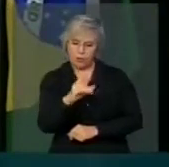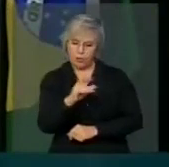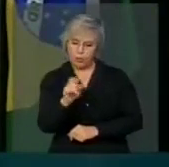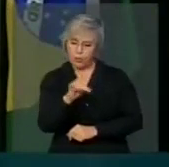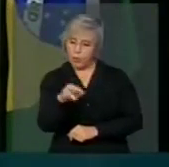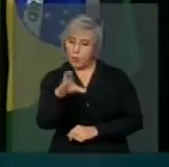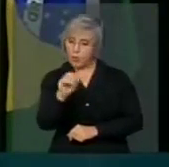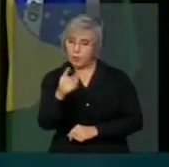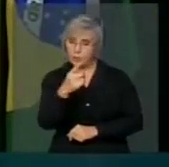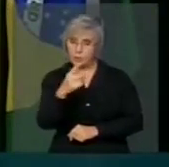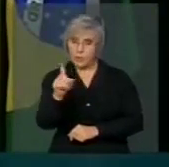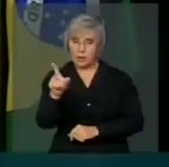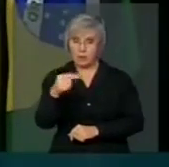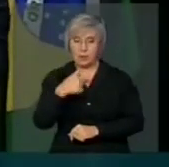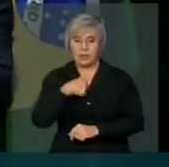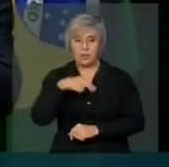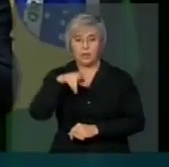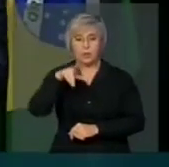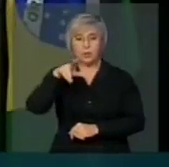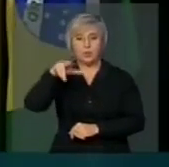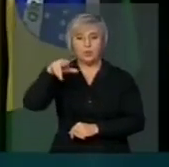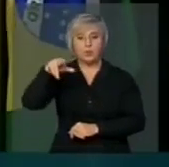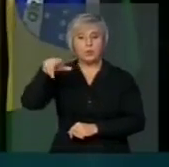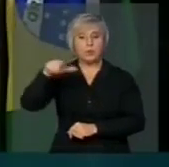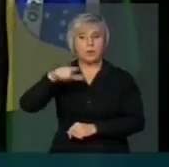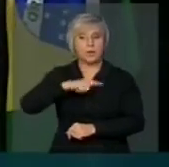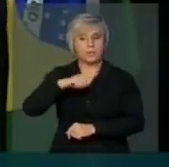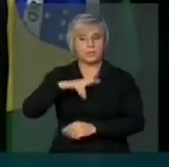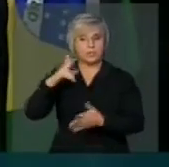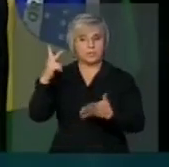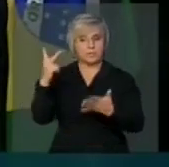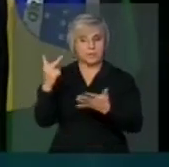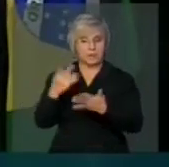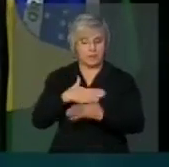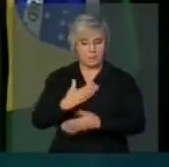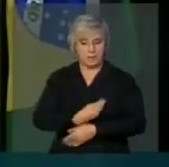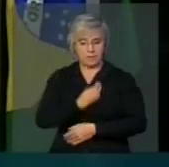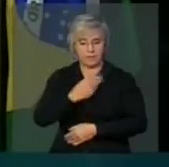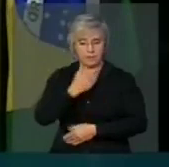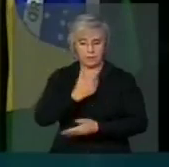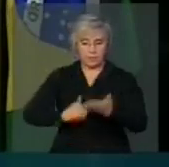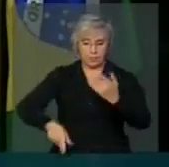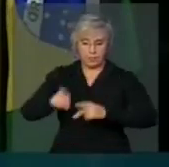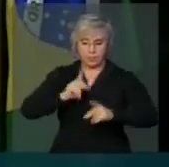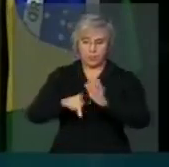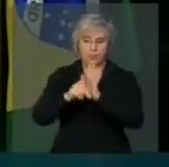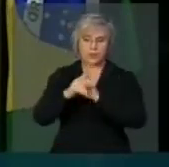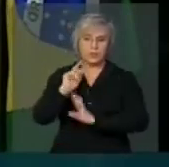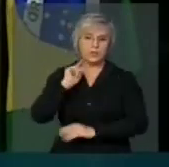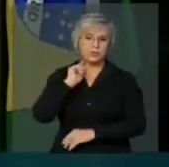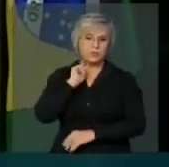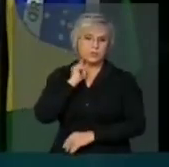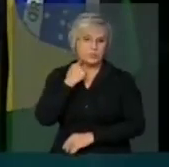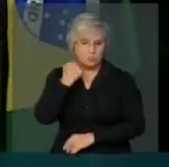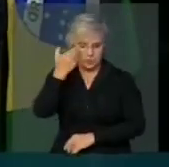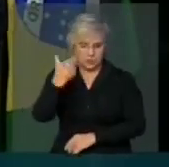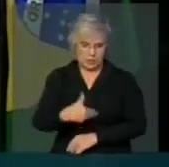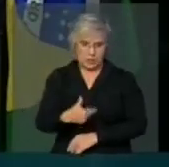pública tive uma nódoa. Não vou aceitar mais essa denúncia vazia